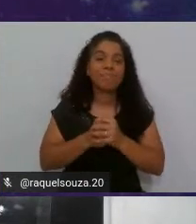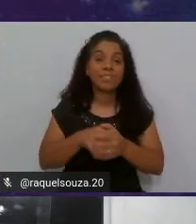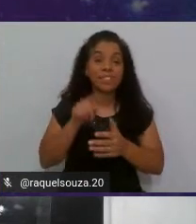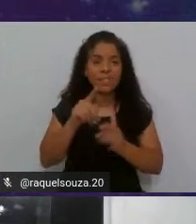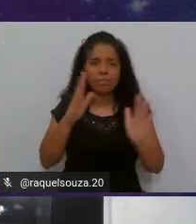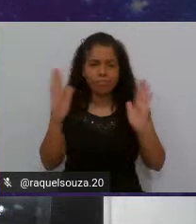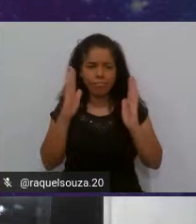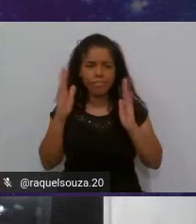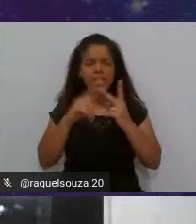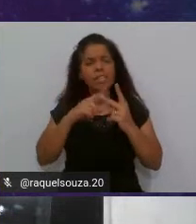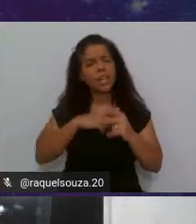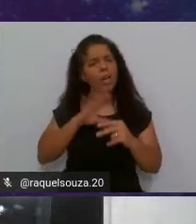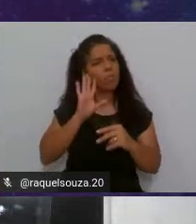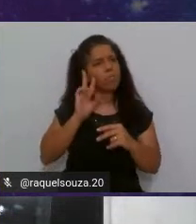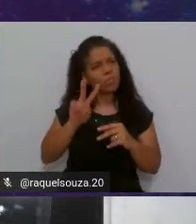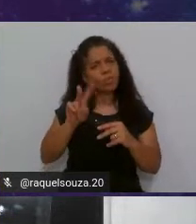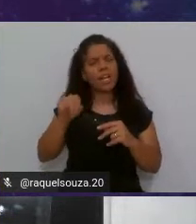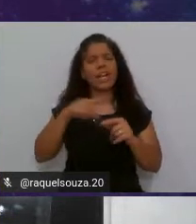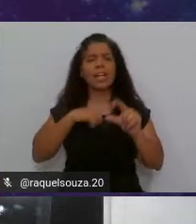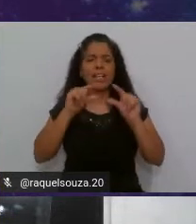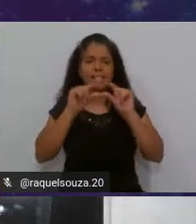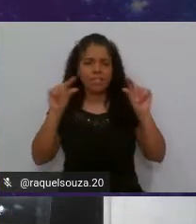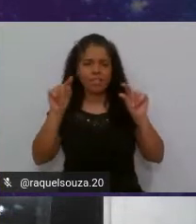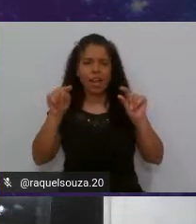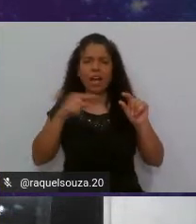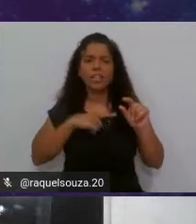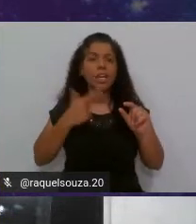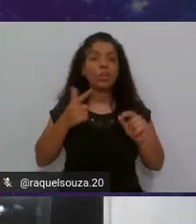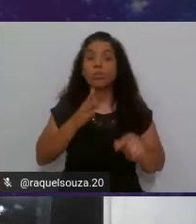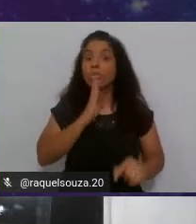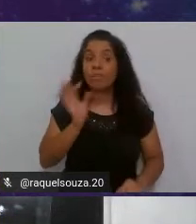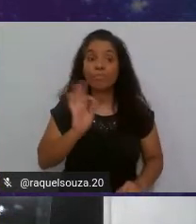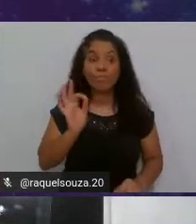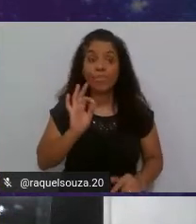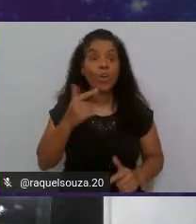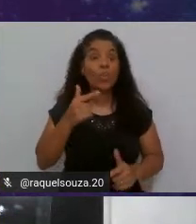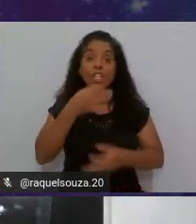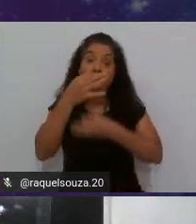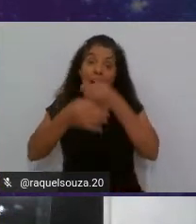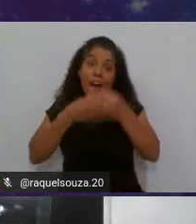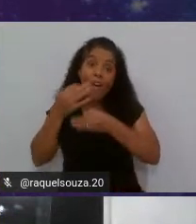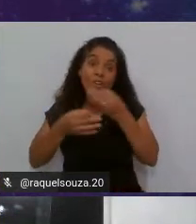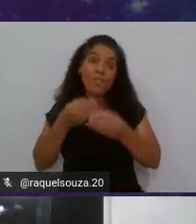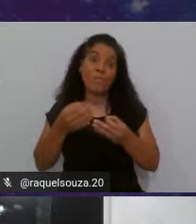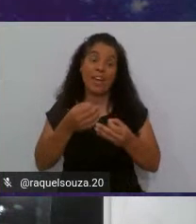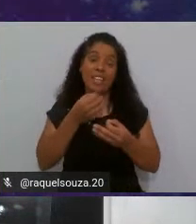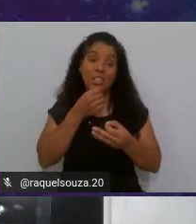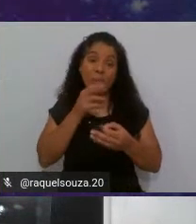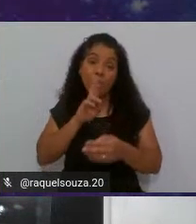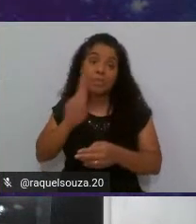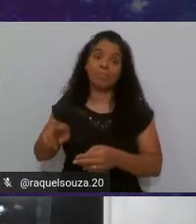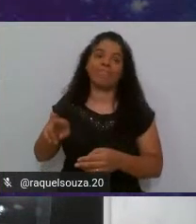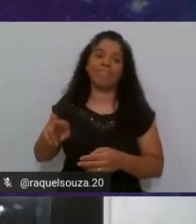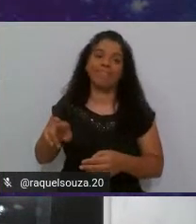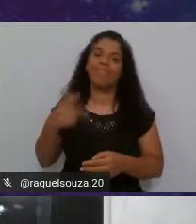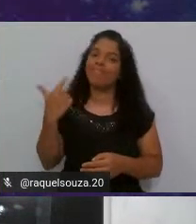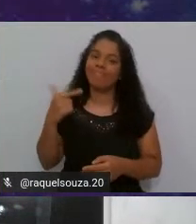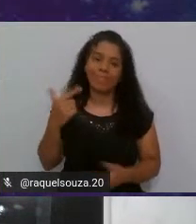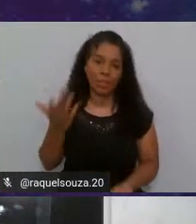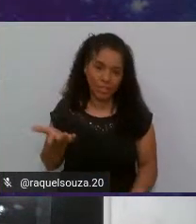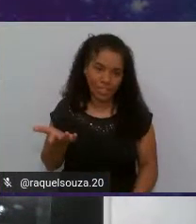época que eu escutei essa frase, eu não tinha esse fundamento, esses argumentos para contradizer isso. Então,